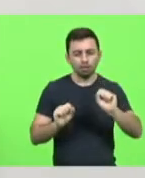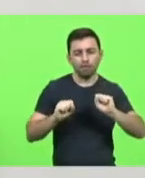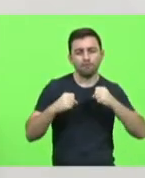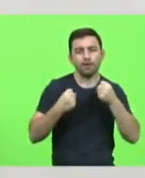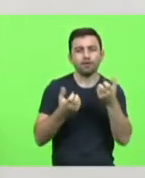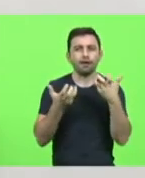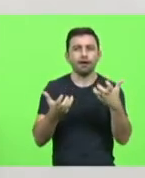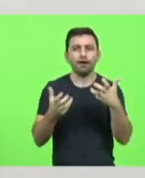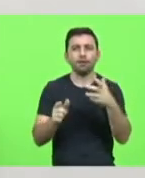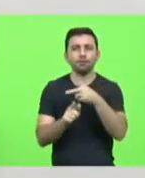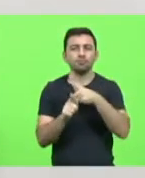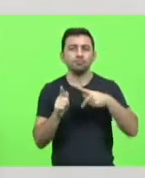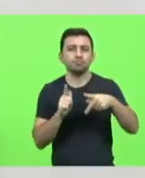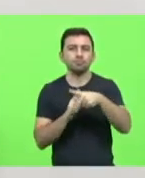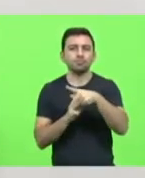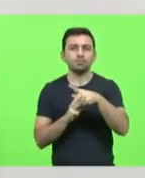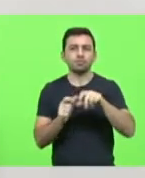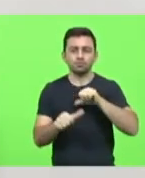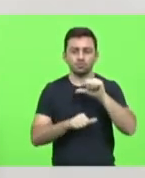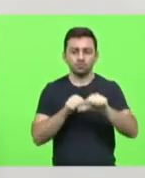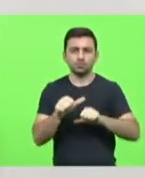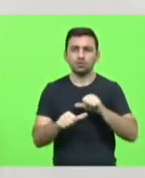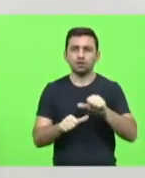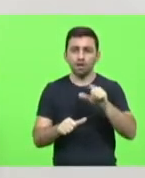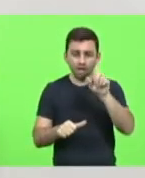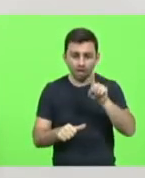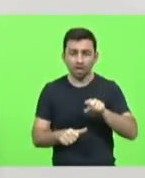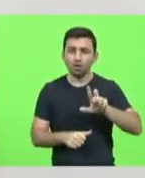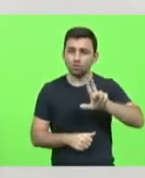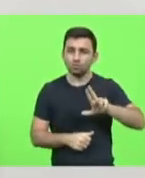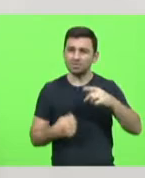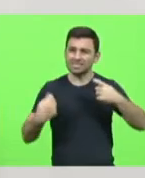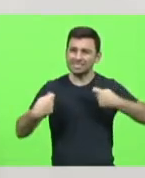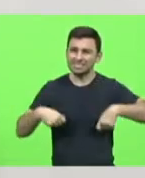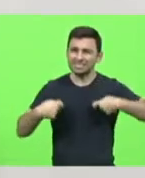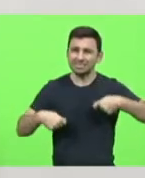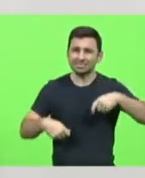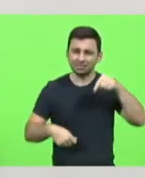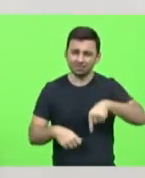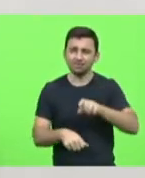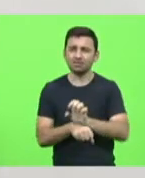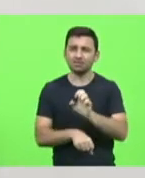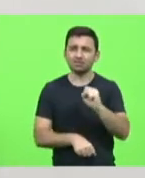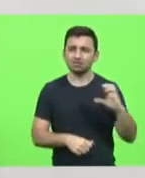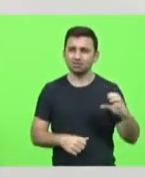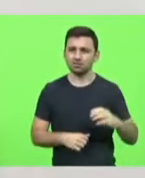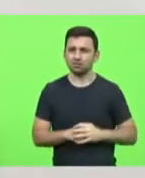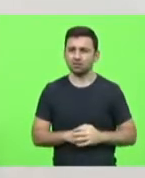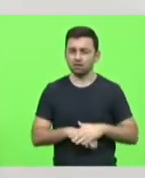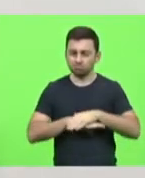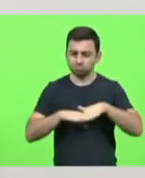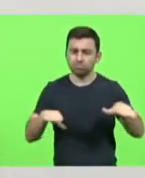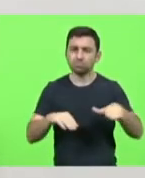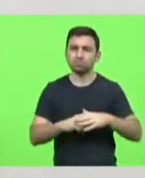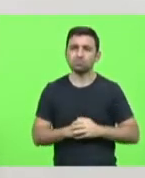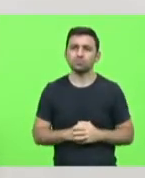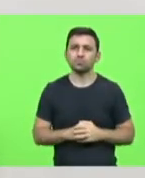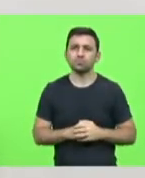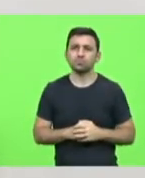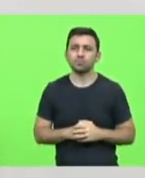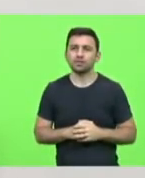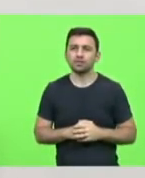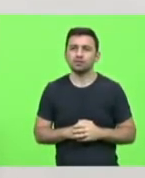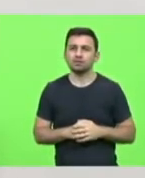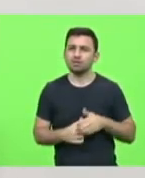reforma da Previdência, que é útil para o Estado de Santa Catarina. ponto. Sendo ou